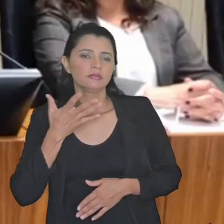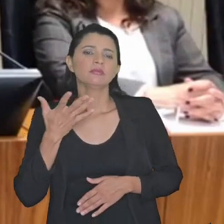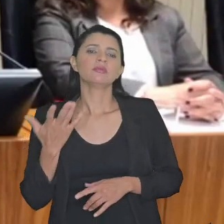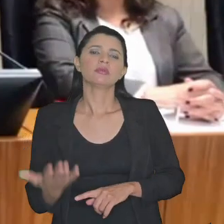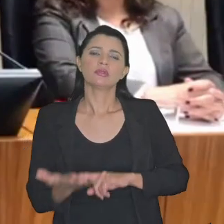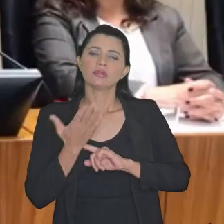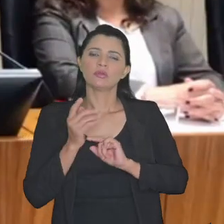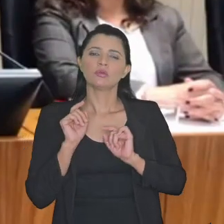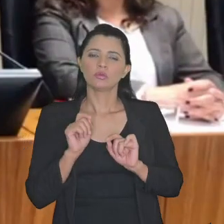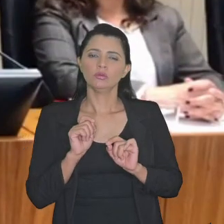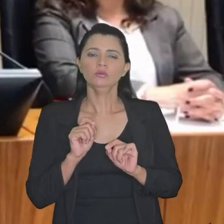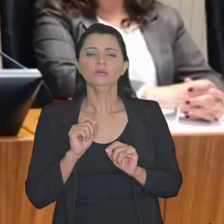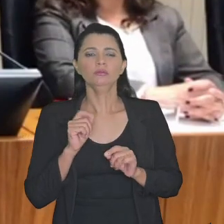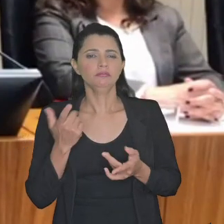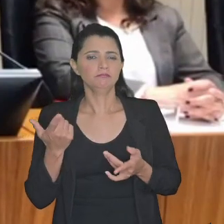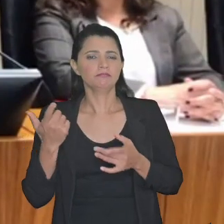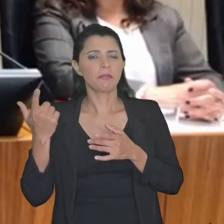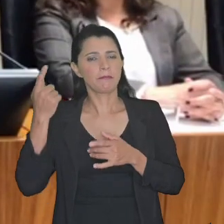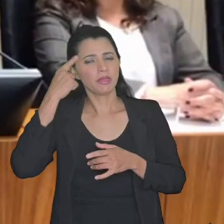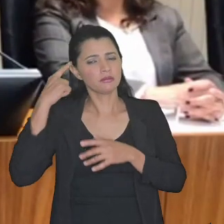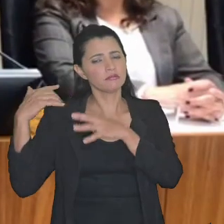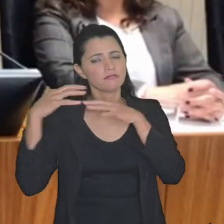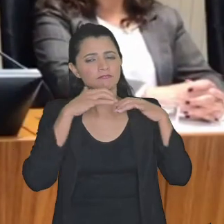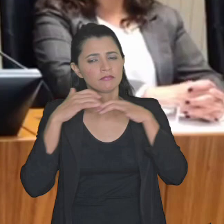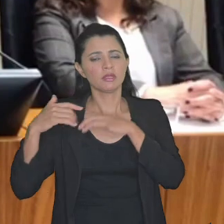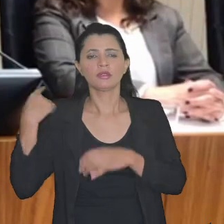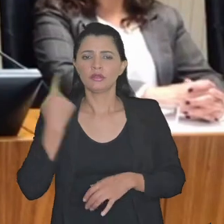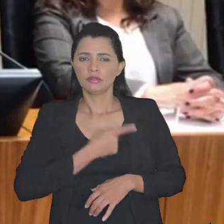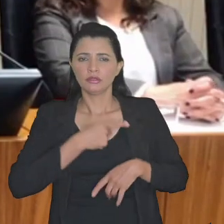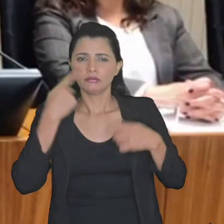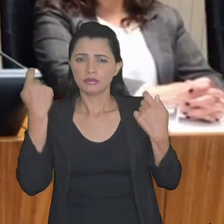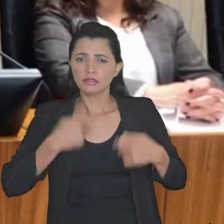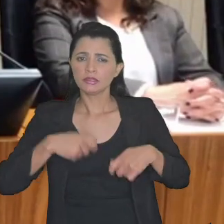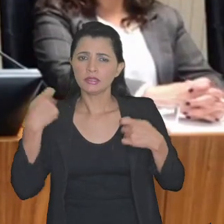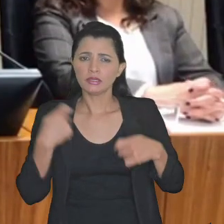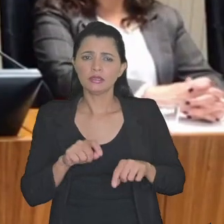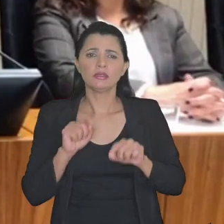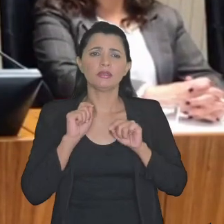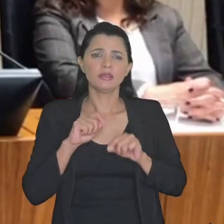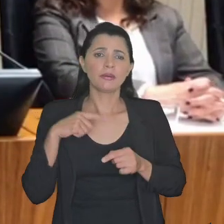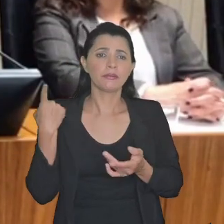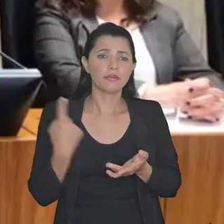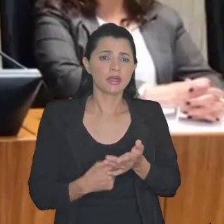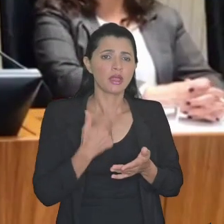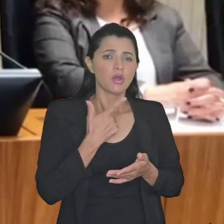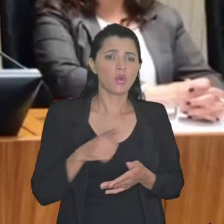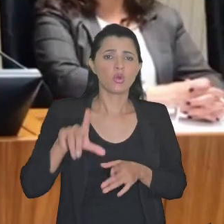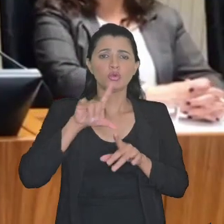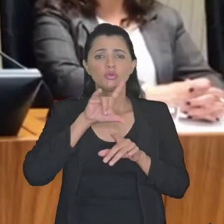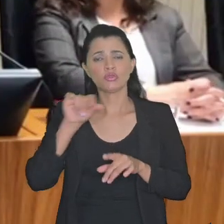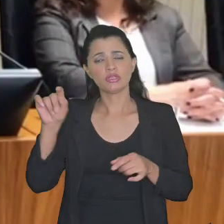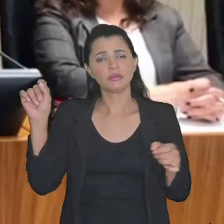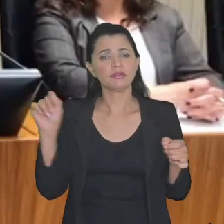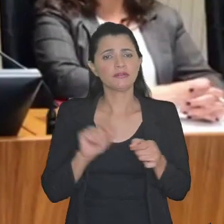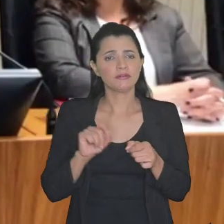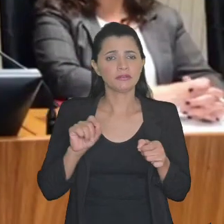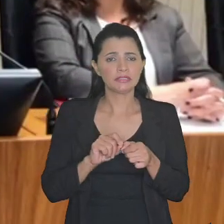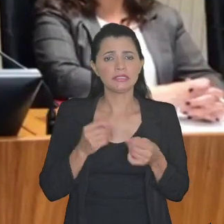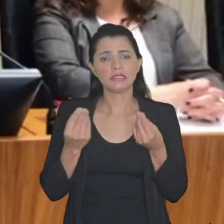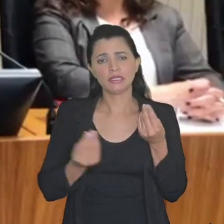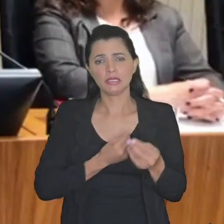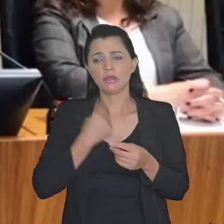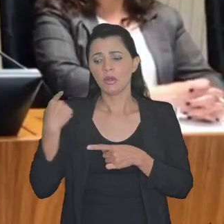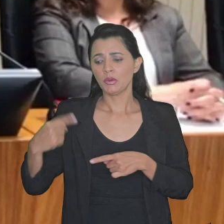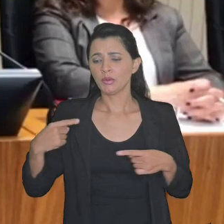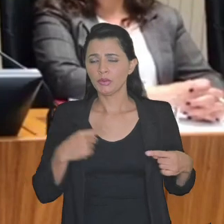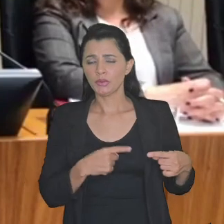as colocações levam a tantas reflexões que a gente precisaria marcar um outro dia para poder